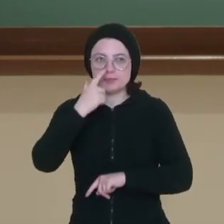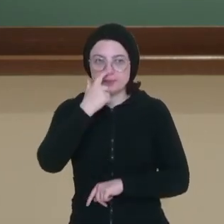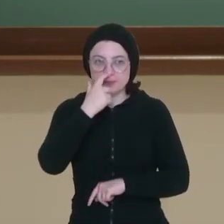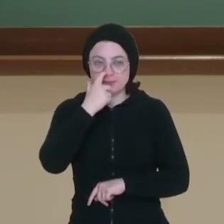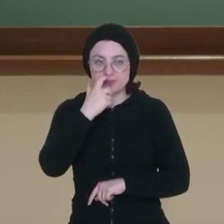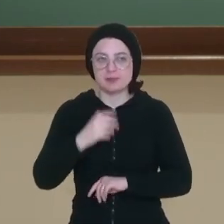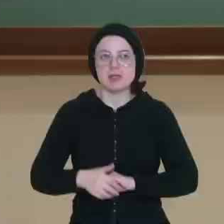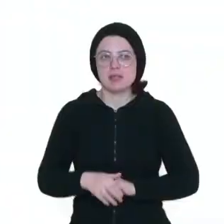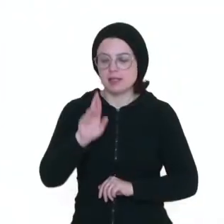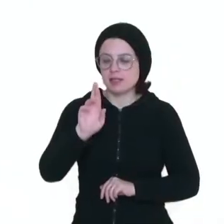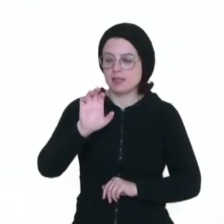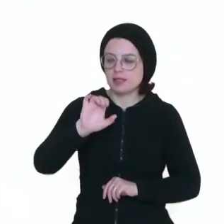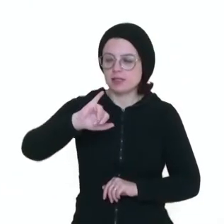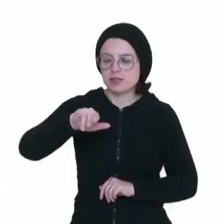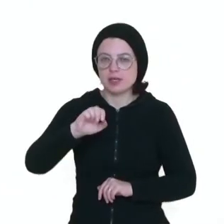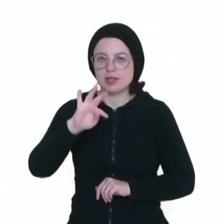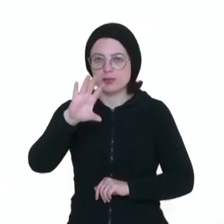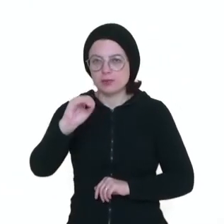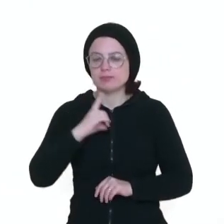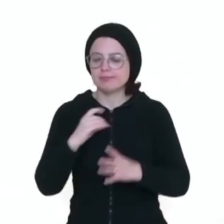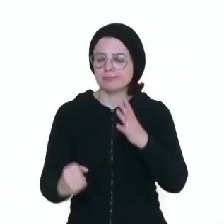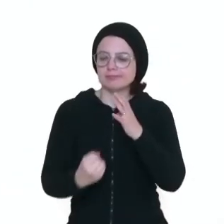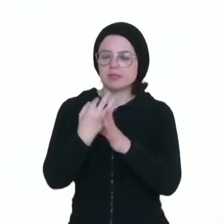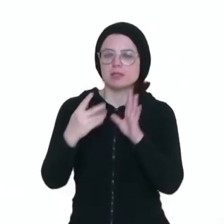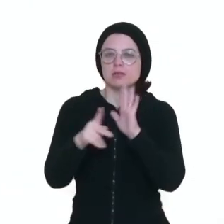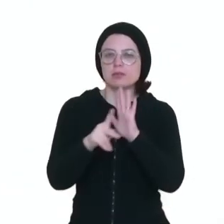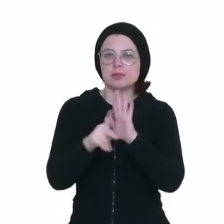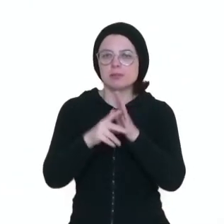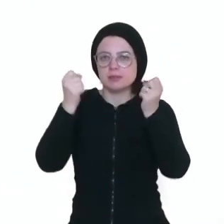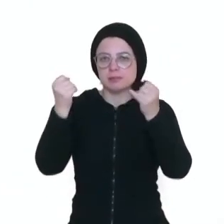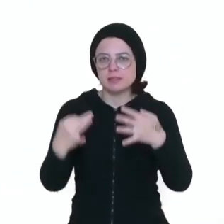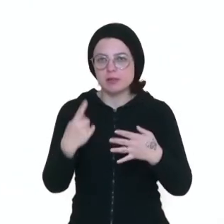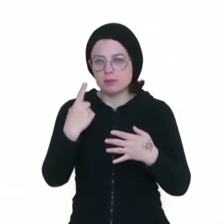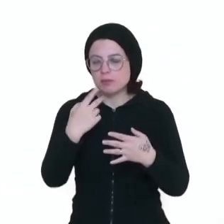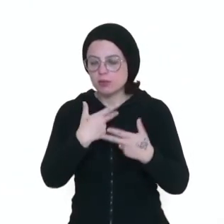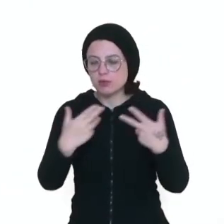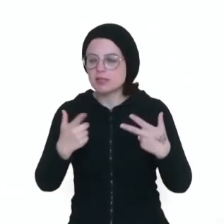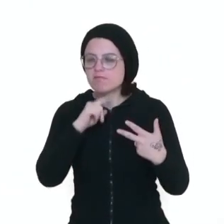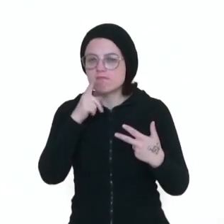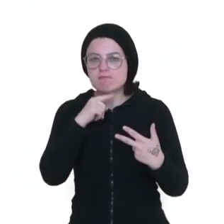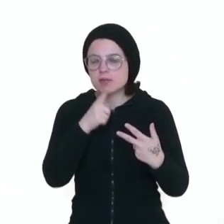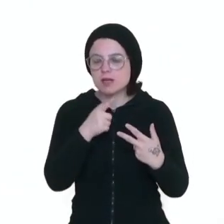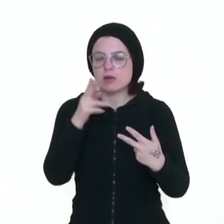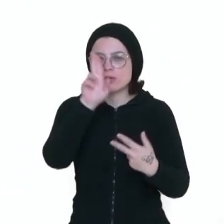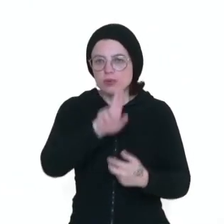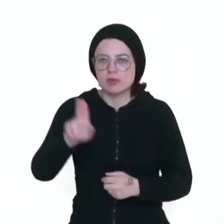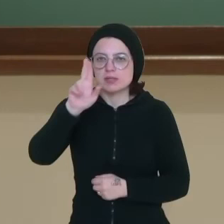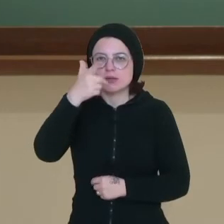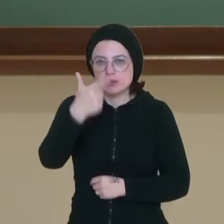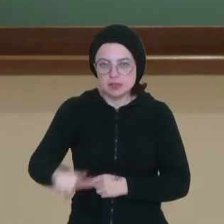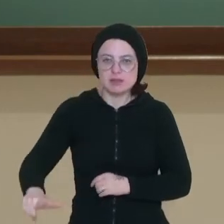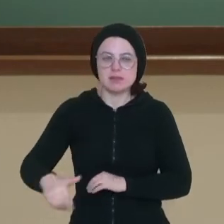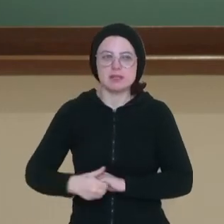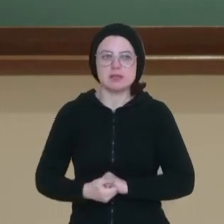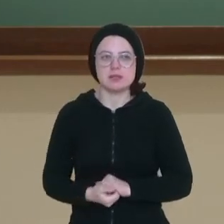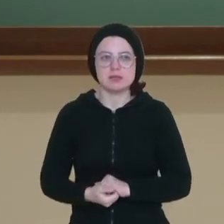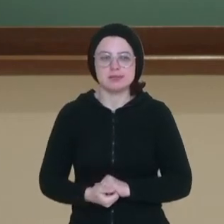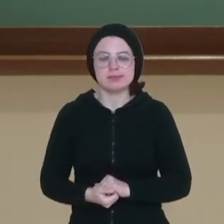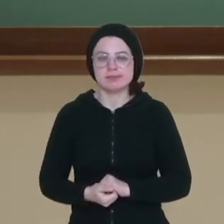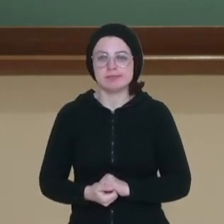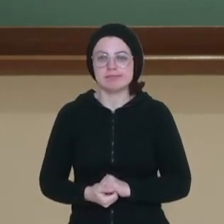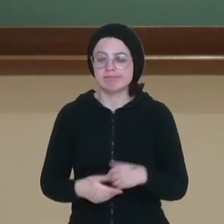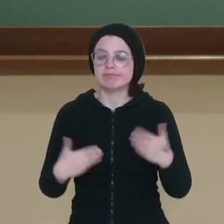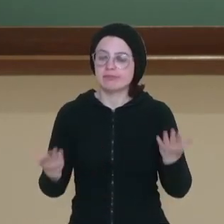Rejeito, a expressão rejeito foi criada para designar algo que não pode mais ser utilizado, reciclado ou compostado. Ou seja,